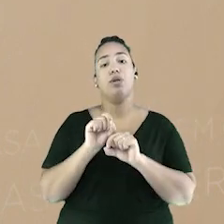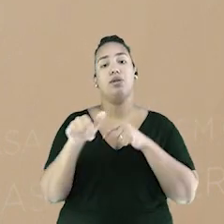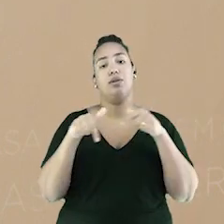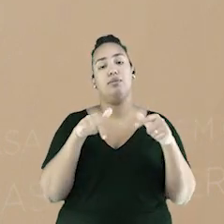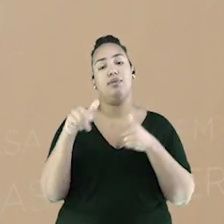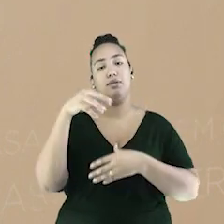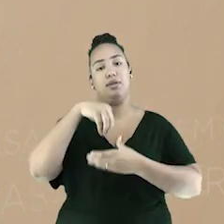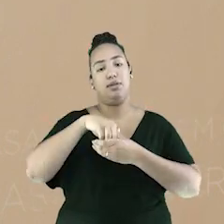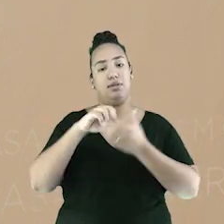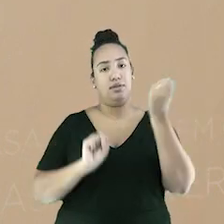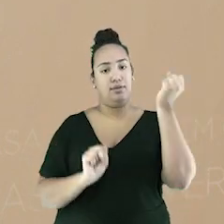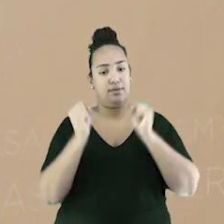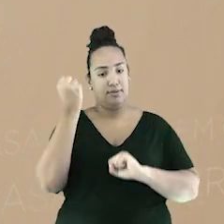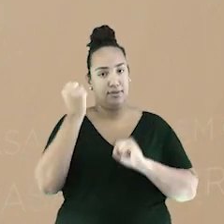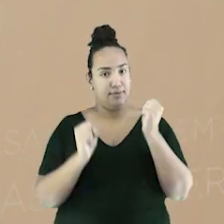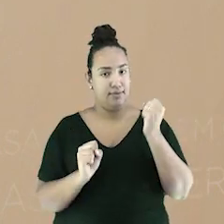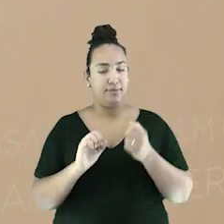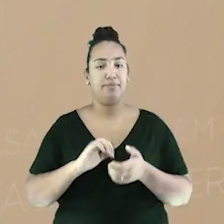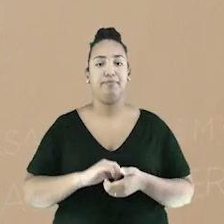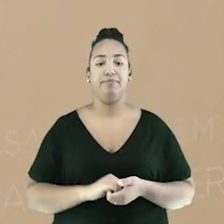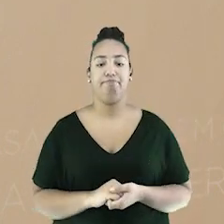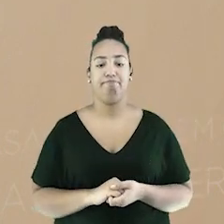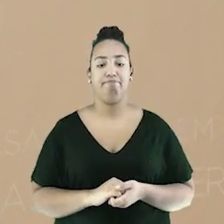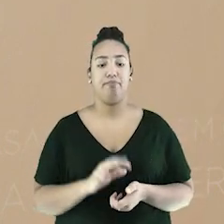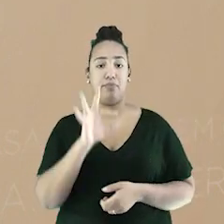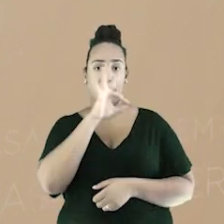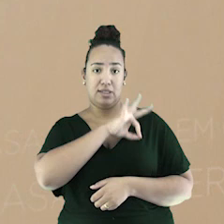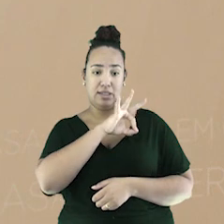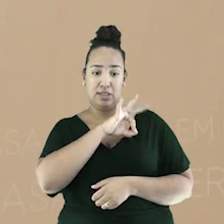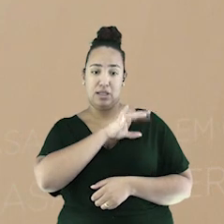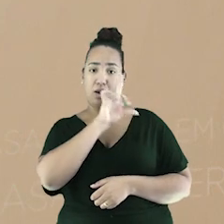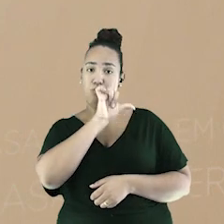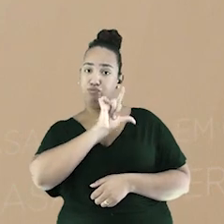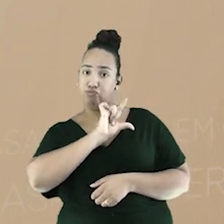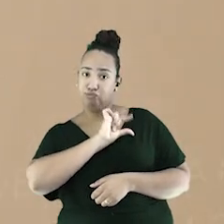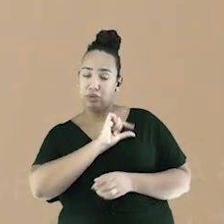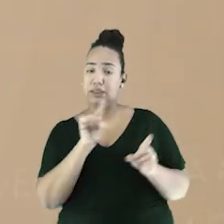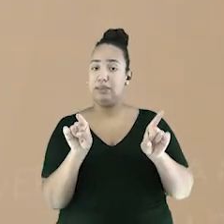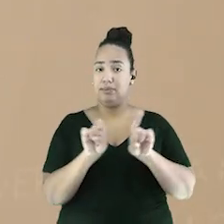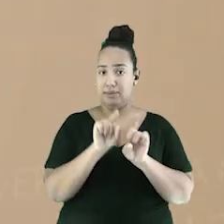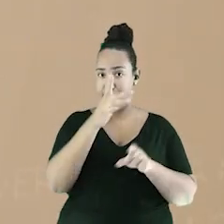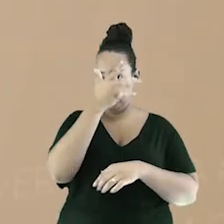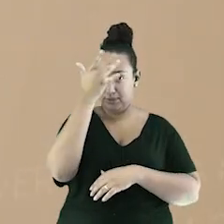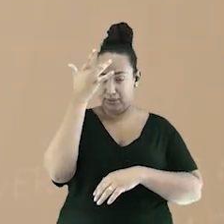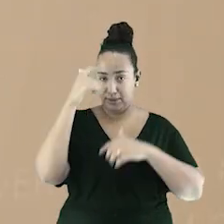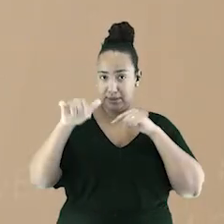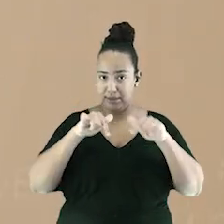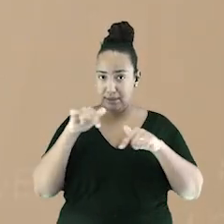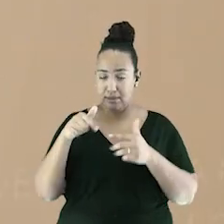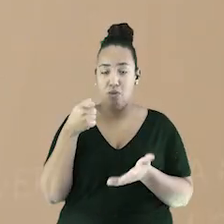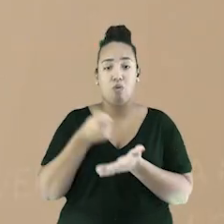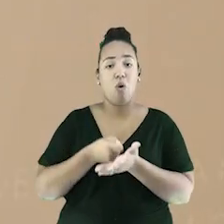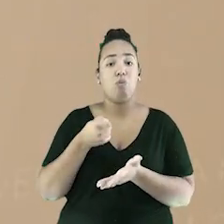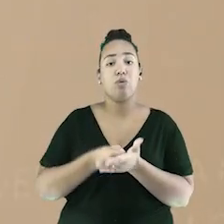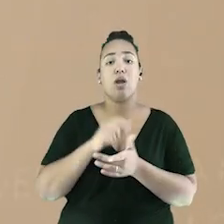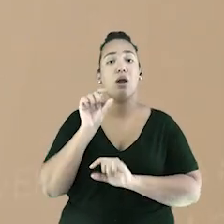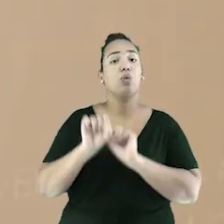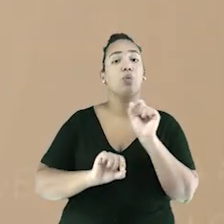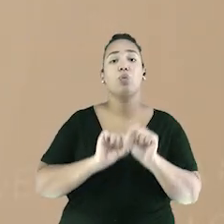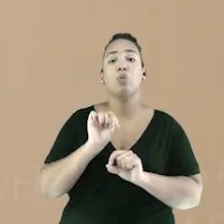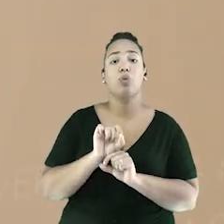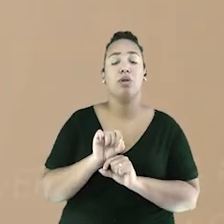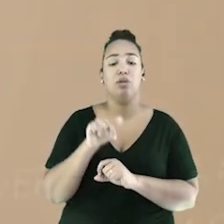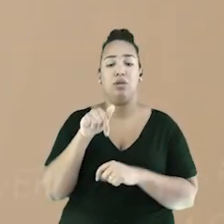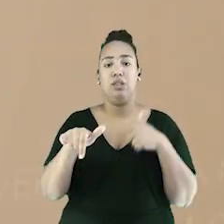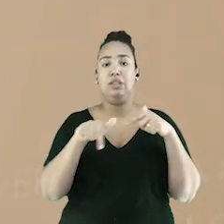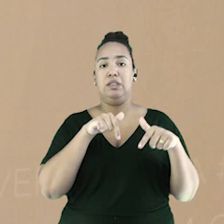eram obrigados a lidar com a carga de trabalho extensas. Nas indústrias inglesas do período da Revolução